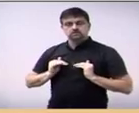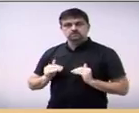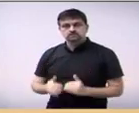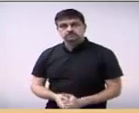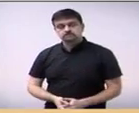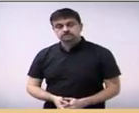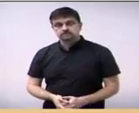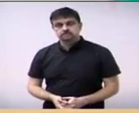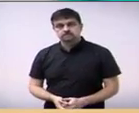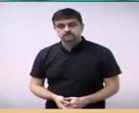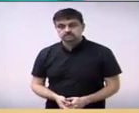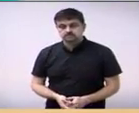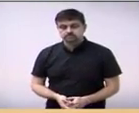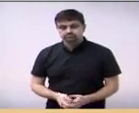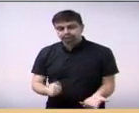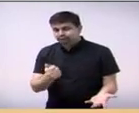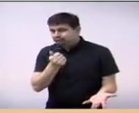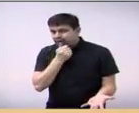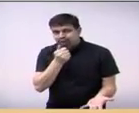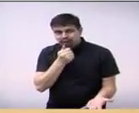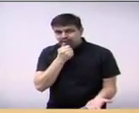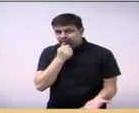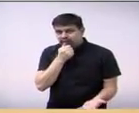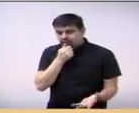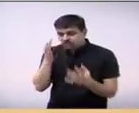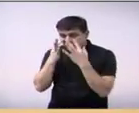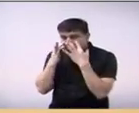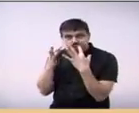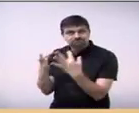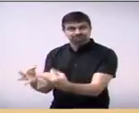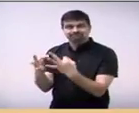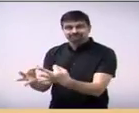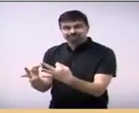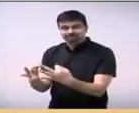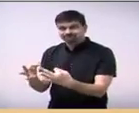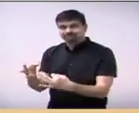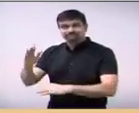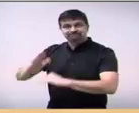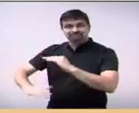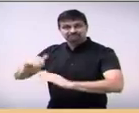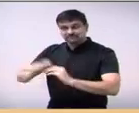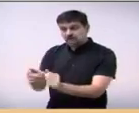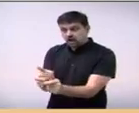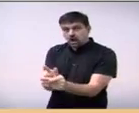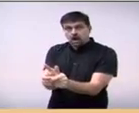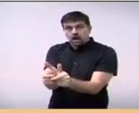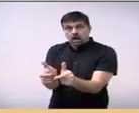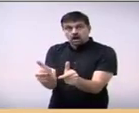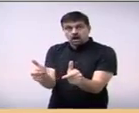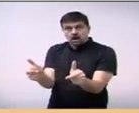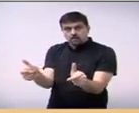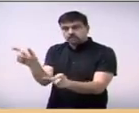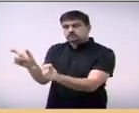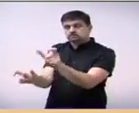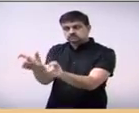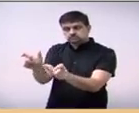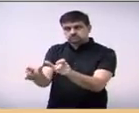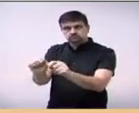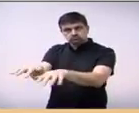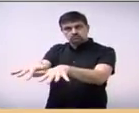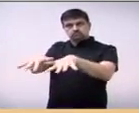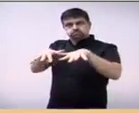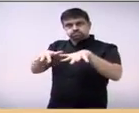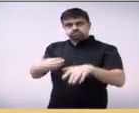Felizmente, ainda não observei tal comportamento por parte da maioria das pessoas que estavam aqui.